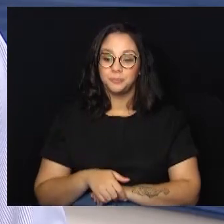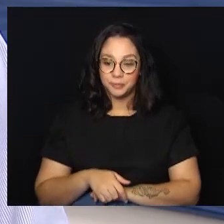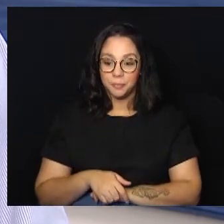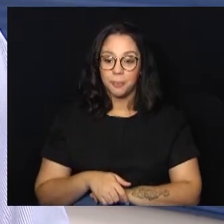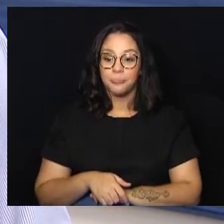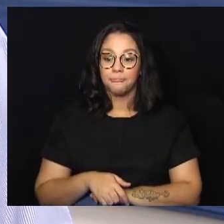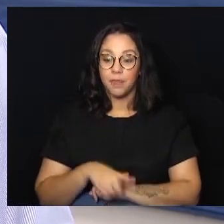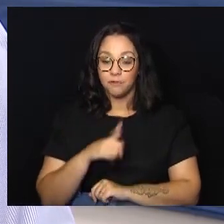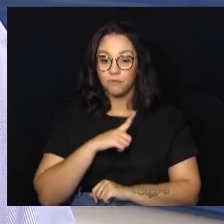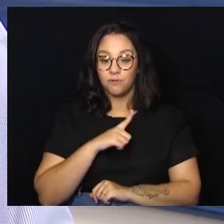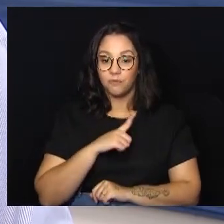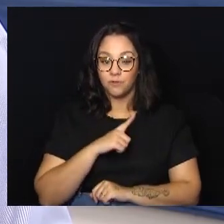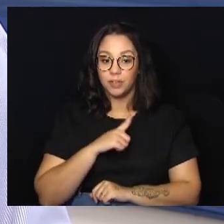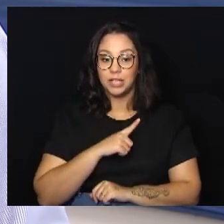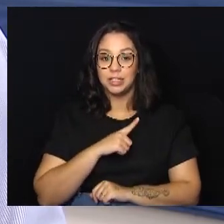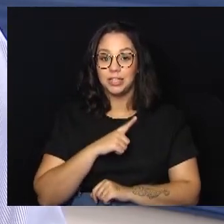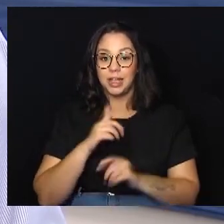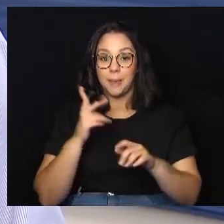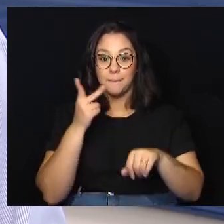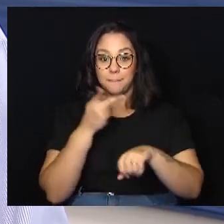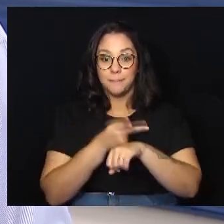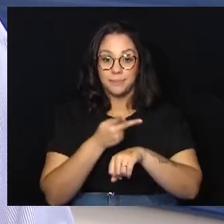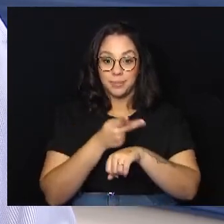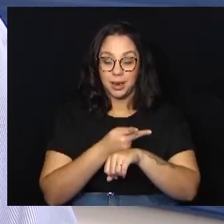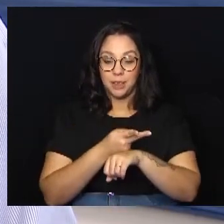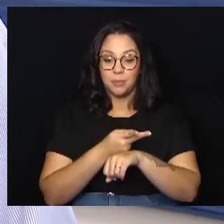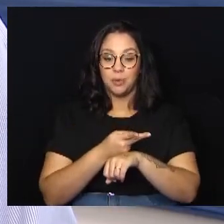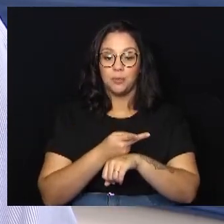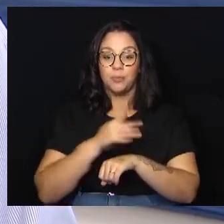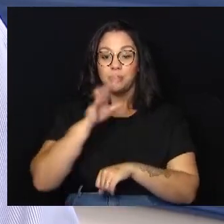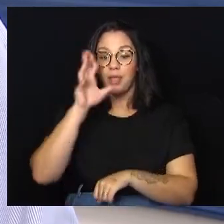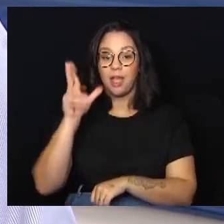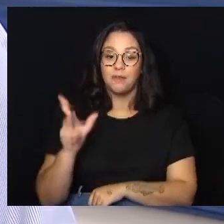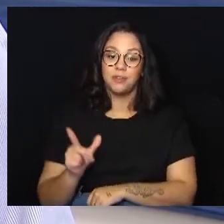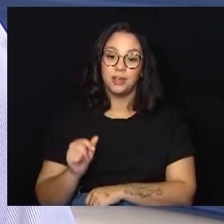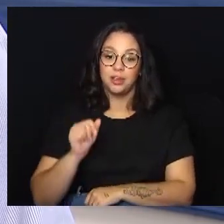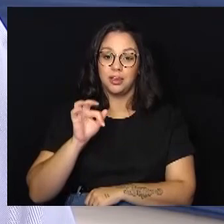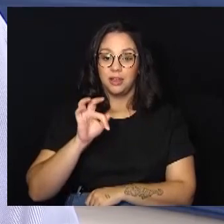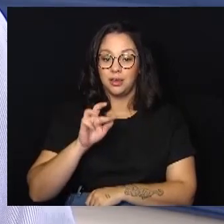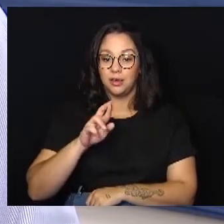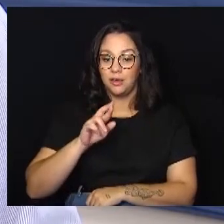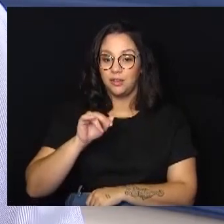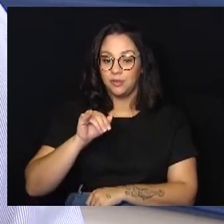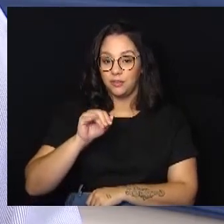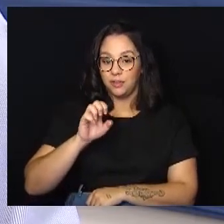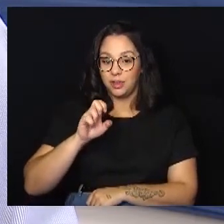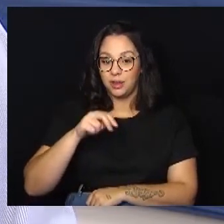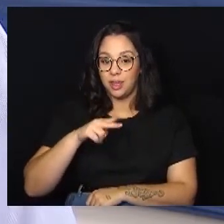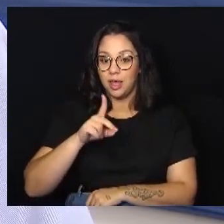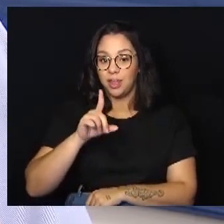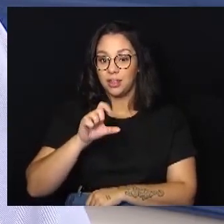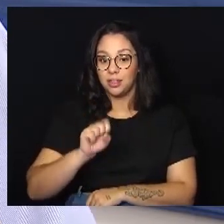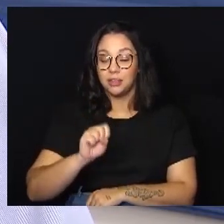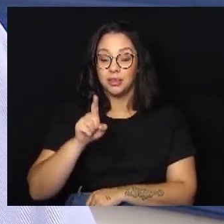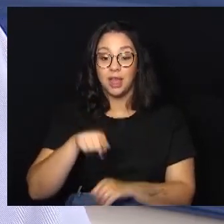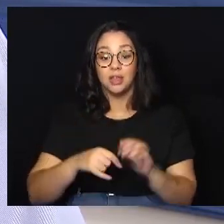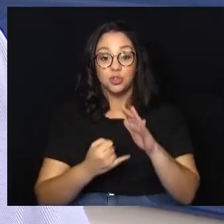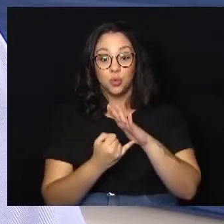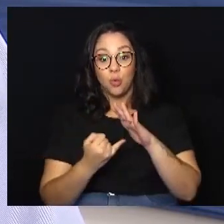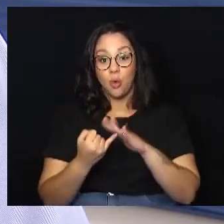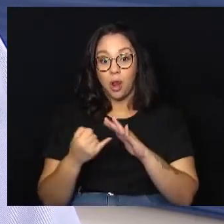vai acontecer o Prêmio Africa Friends para entidades que ajudam na